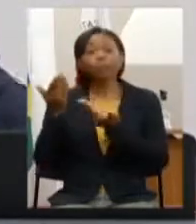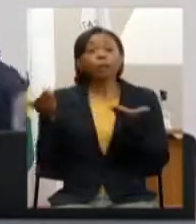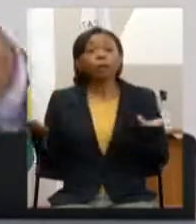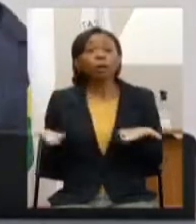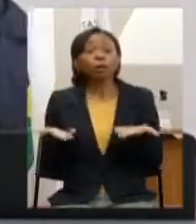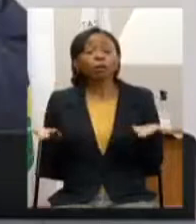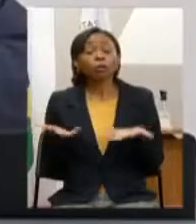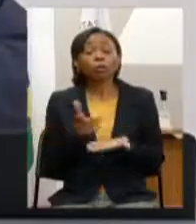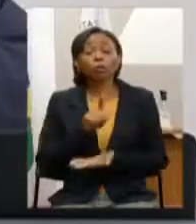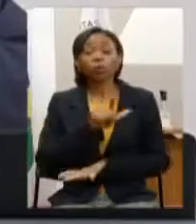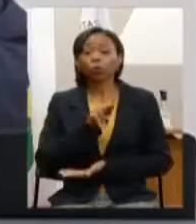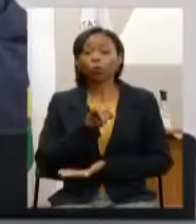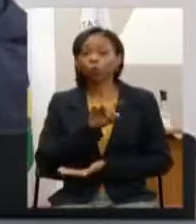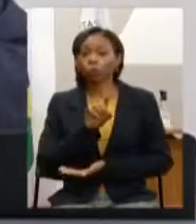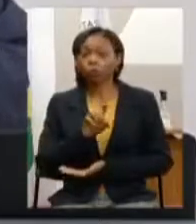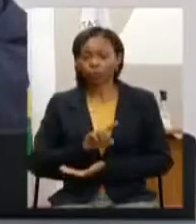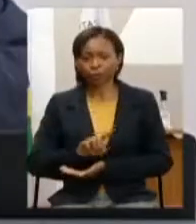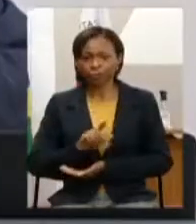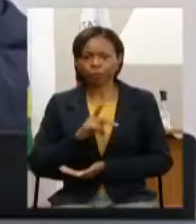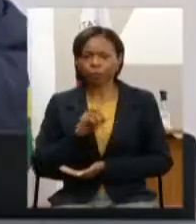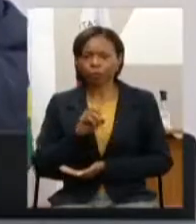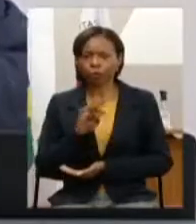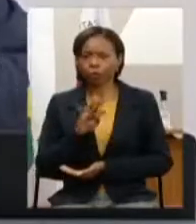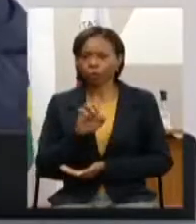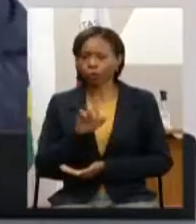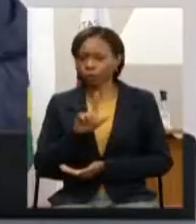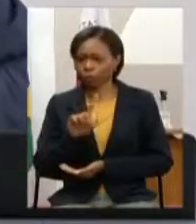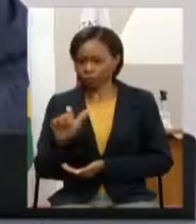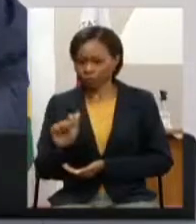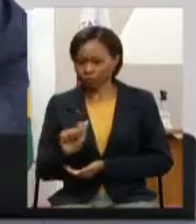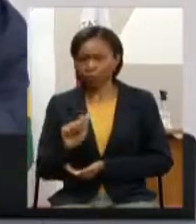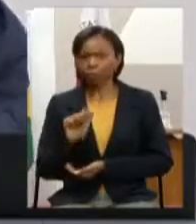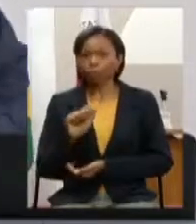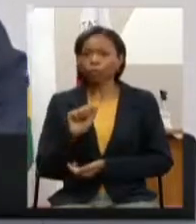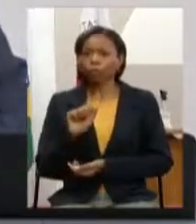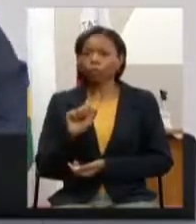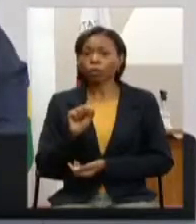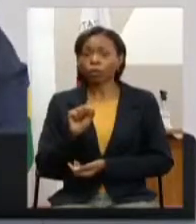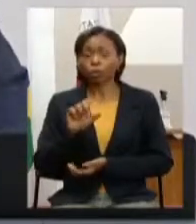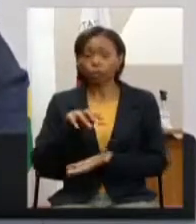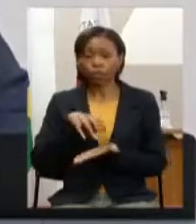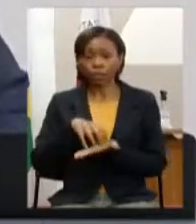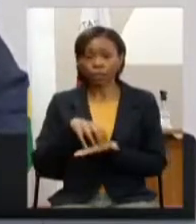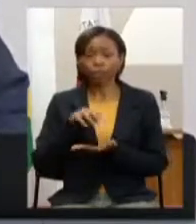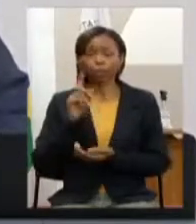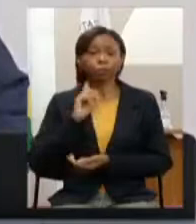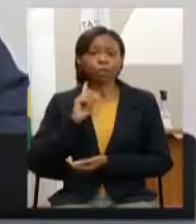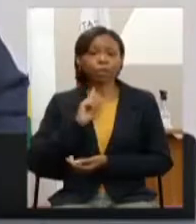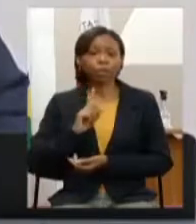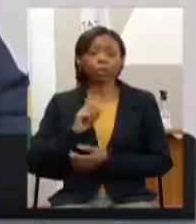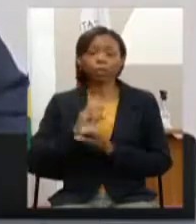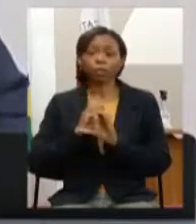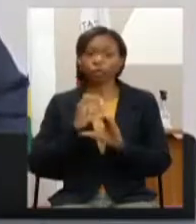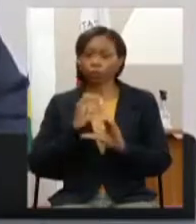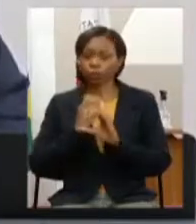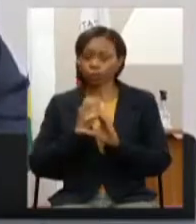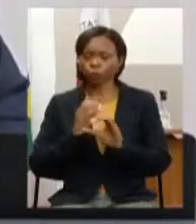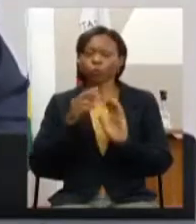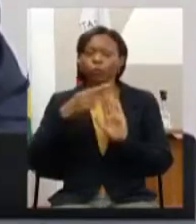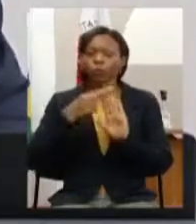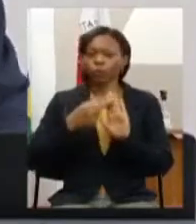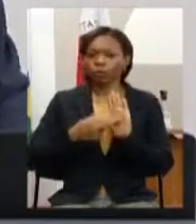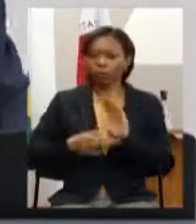a fala agora Luiz Otávio Silva Portela da Sociedade Mineira de Engenheiros relator do tema Infraestrutura e